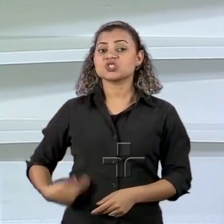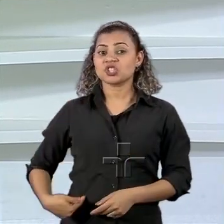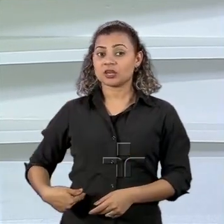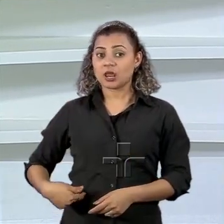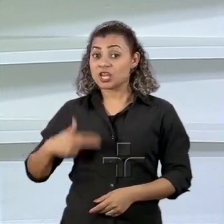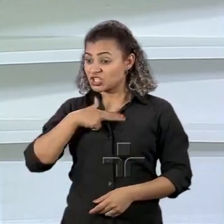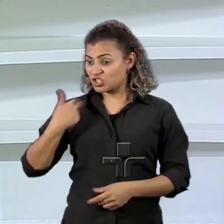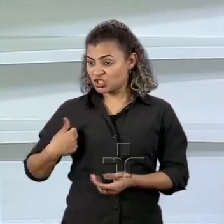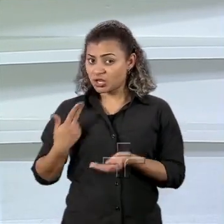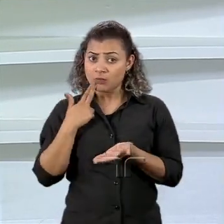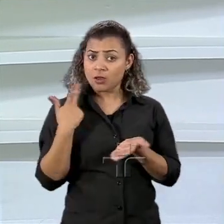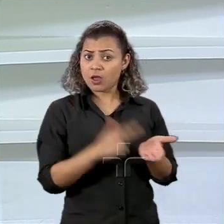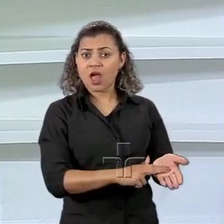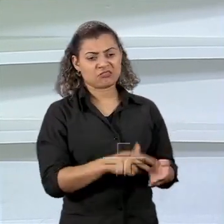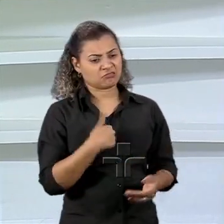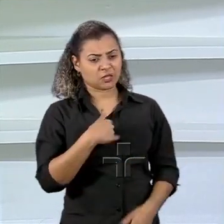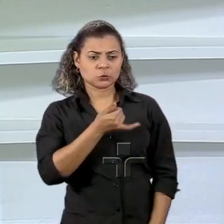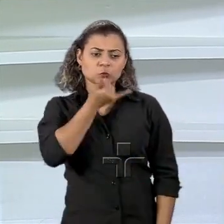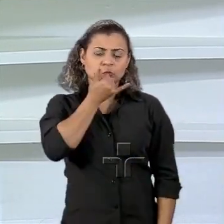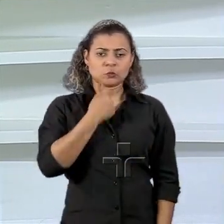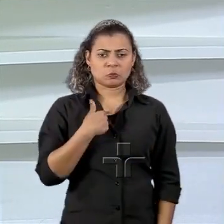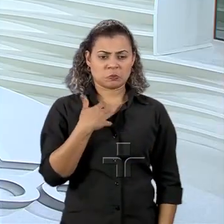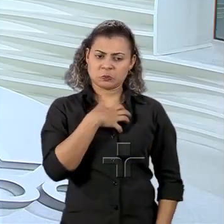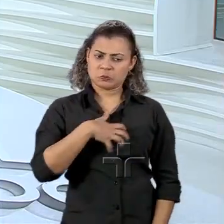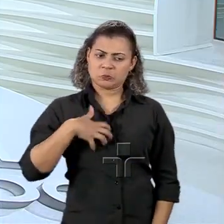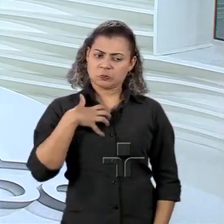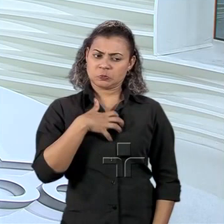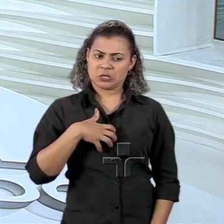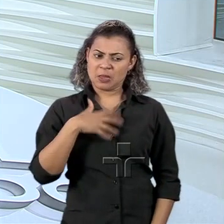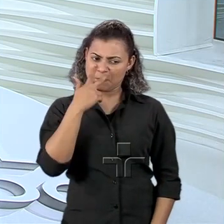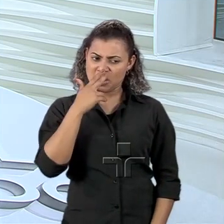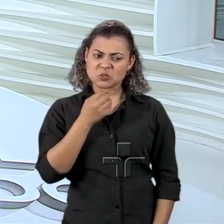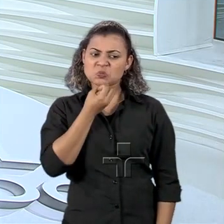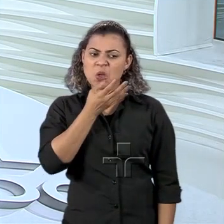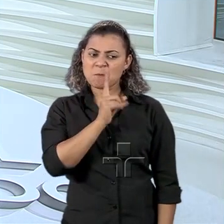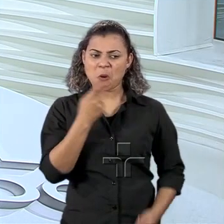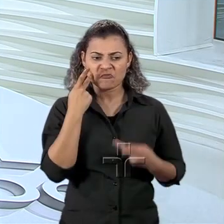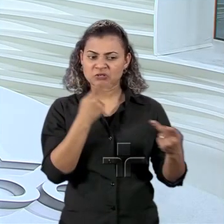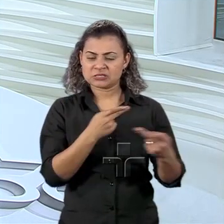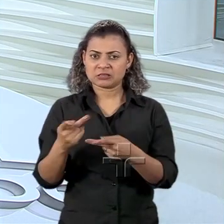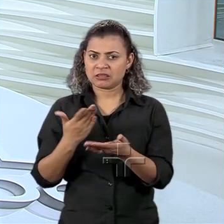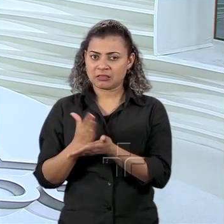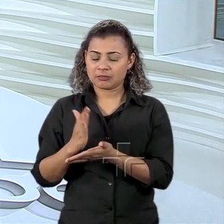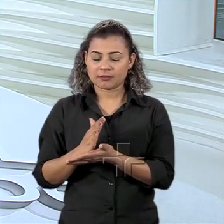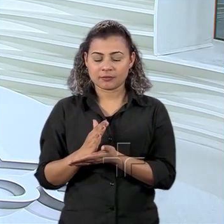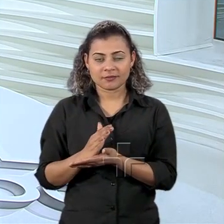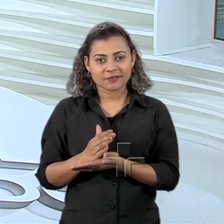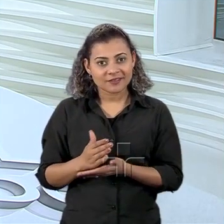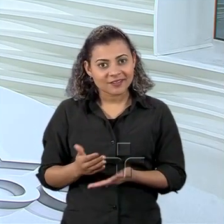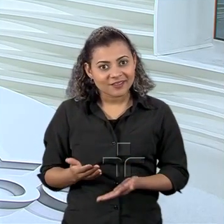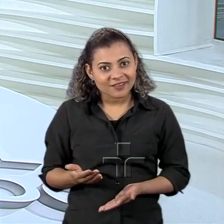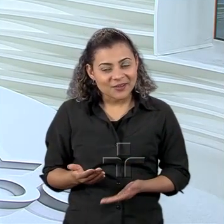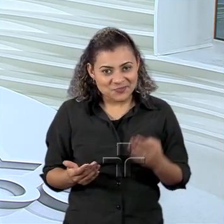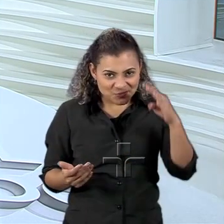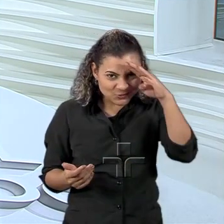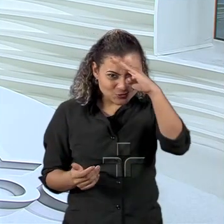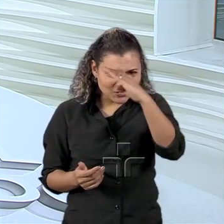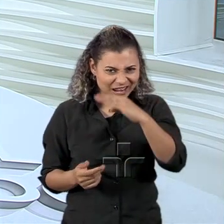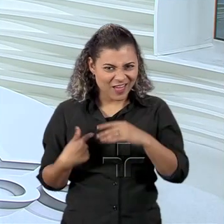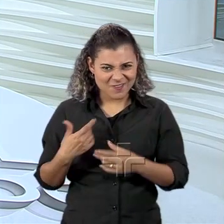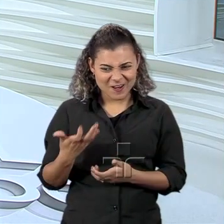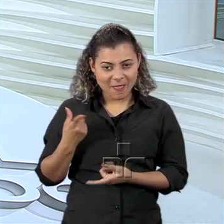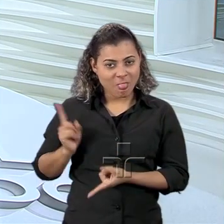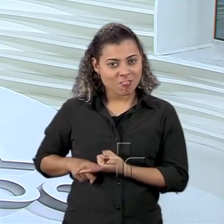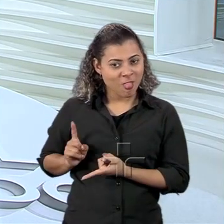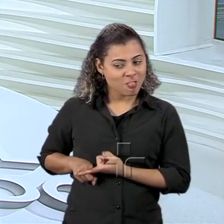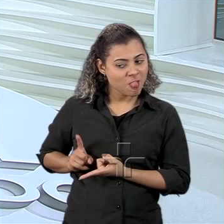desagradável, etc. Você acha que isso foi uma gafe dele, do candidato Jair Bolsonaro, ou ele quis passar